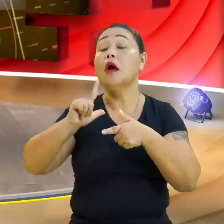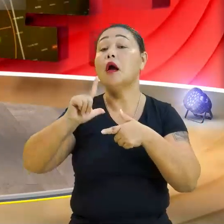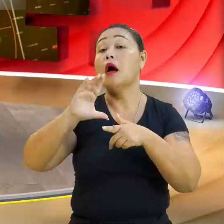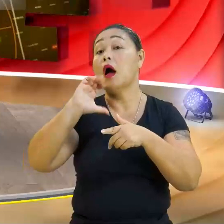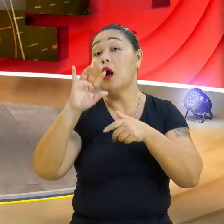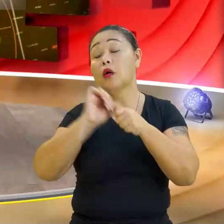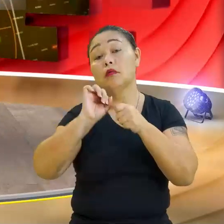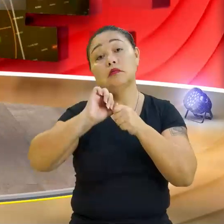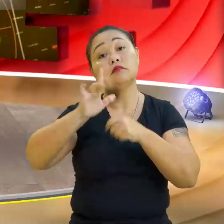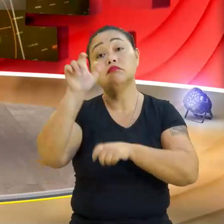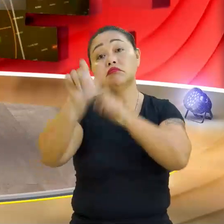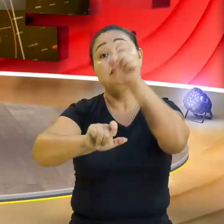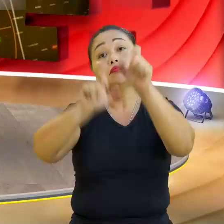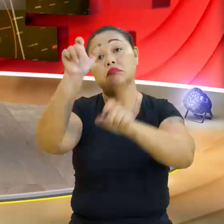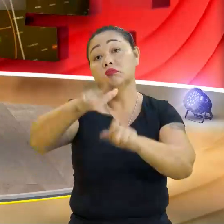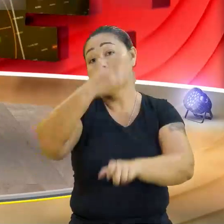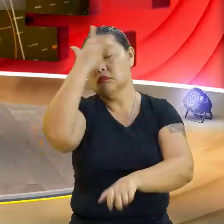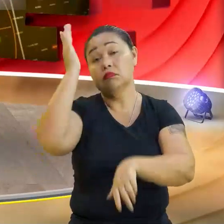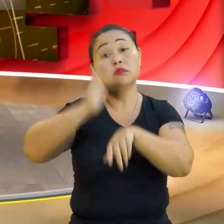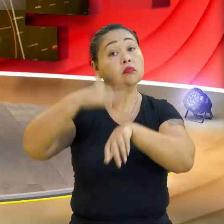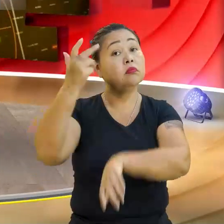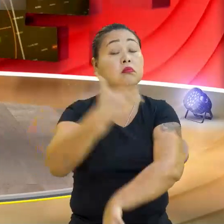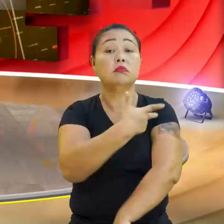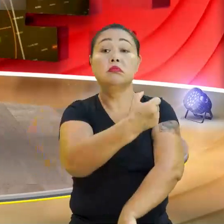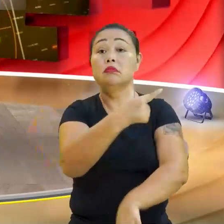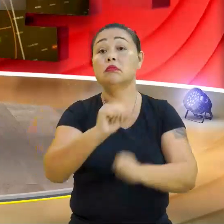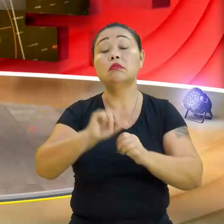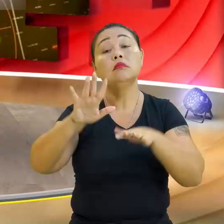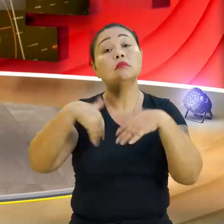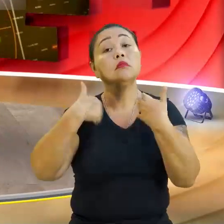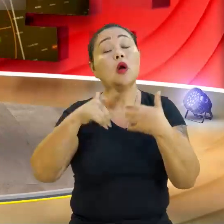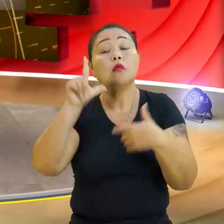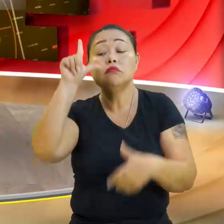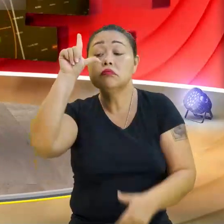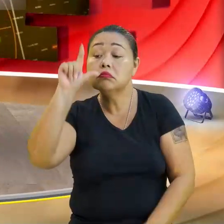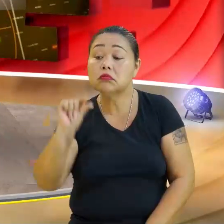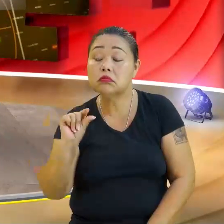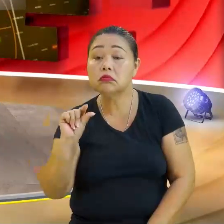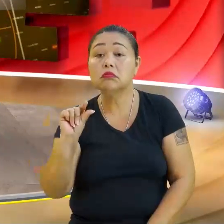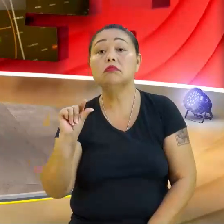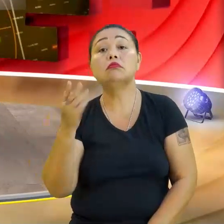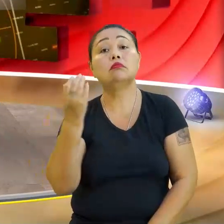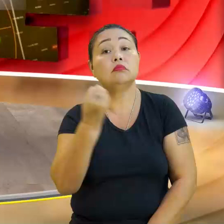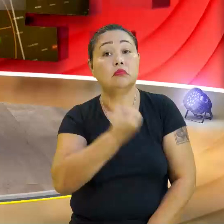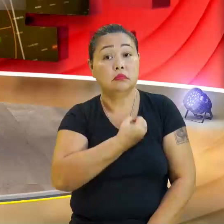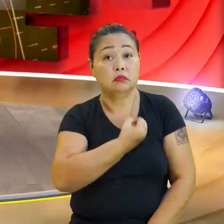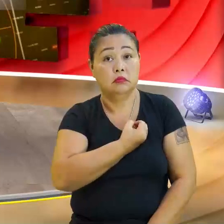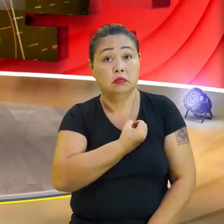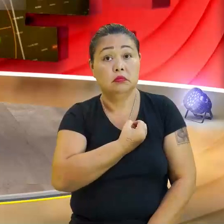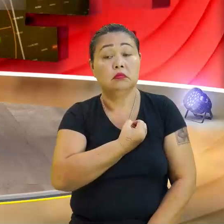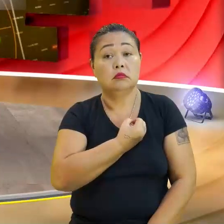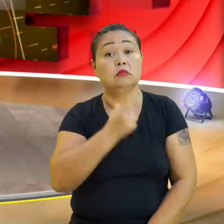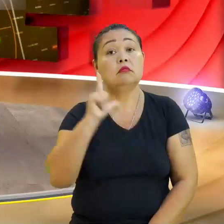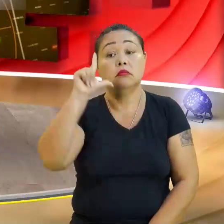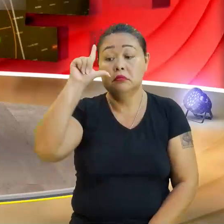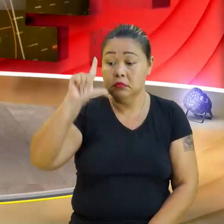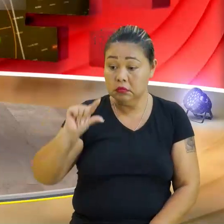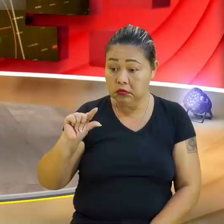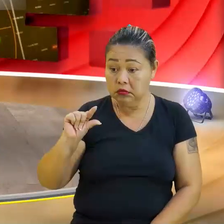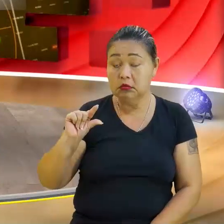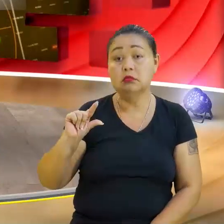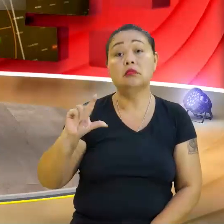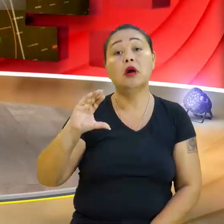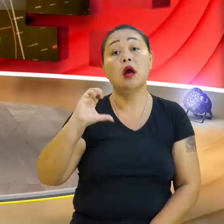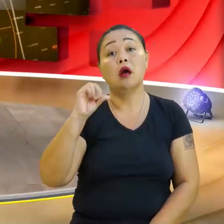mais pessoas vacinadas. Então, olha o detalhe, quanto menos valores eu tenho, ou seja, para trás, quanto menos casos eu tenho,